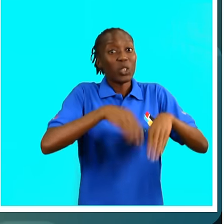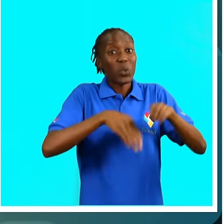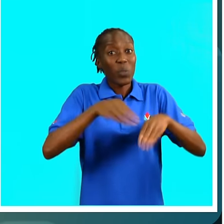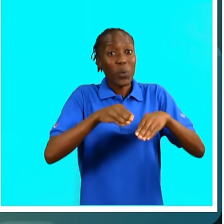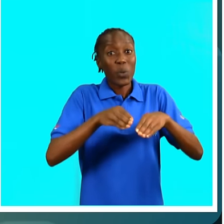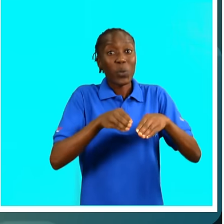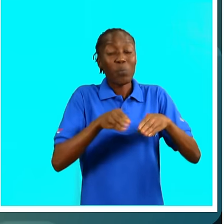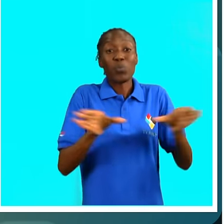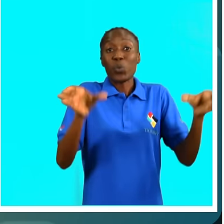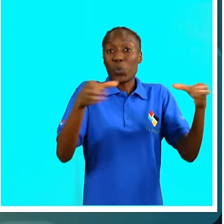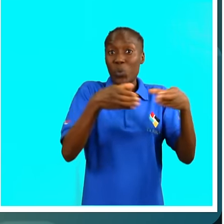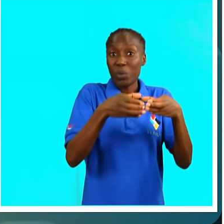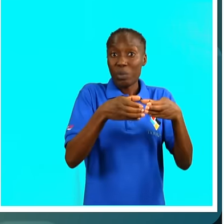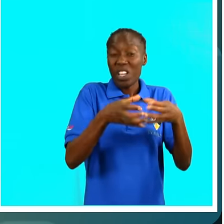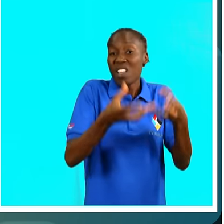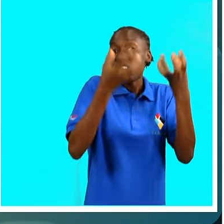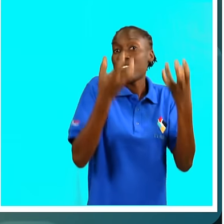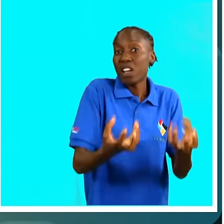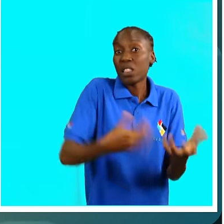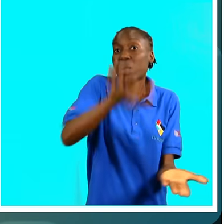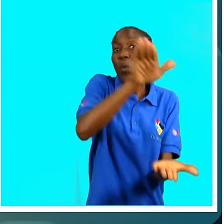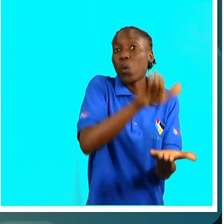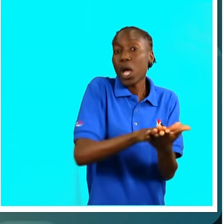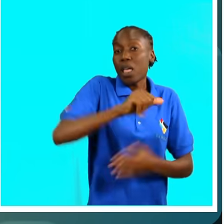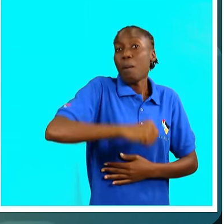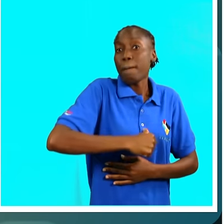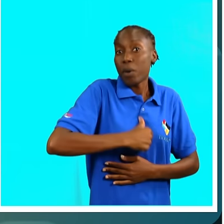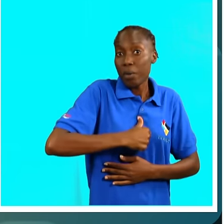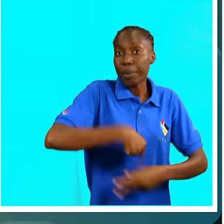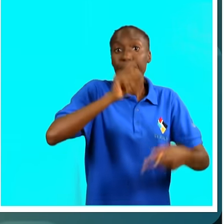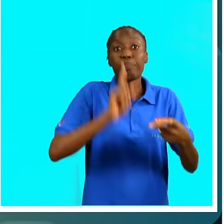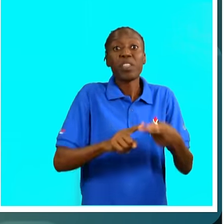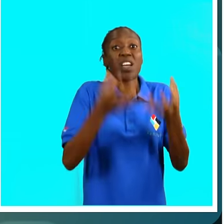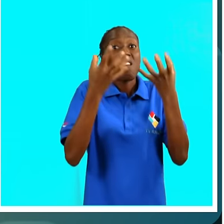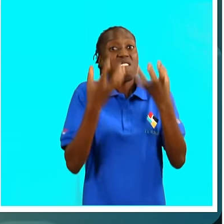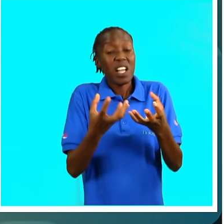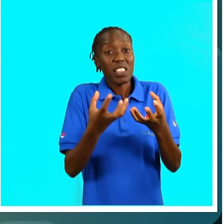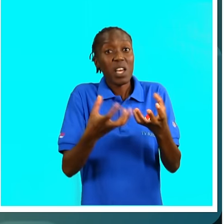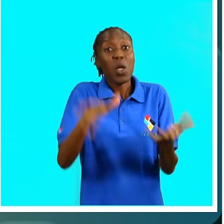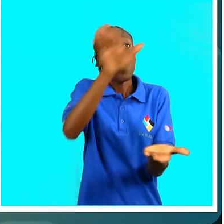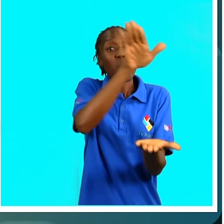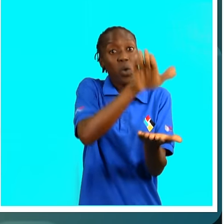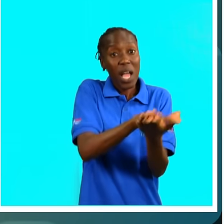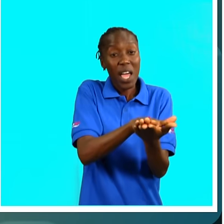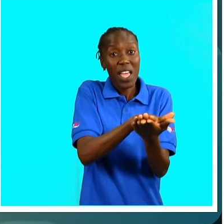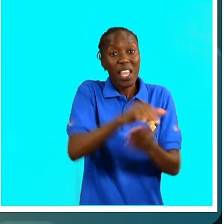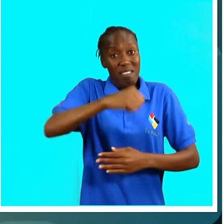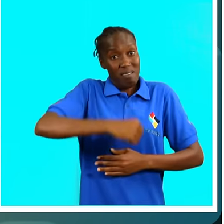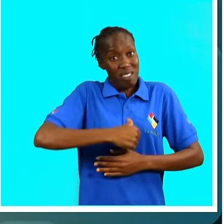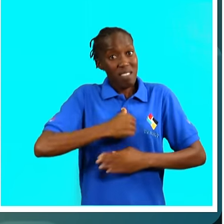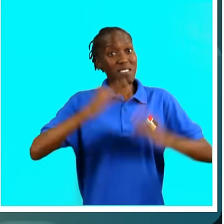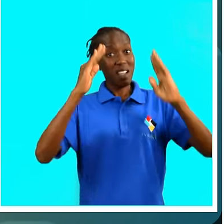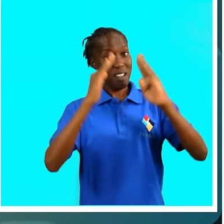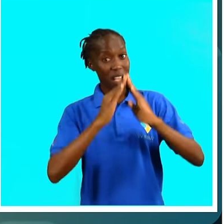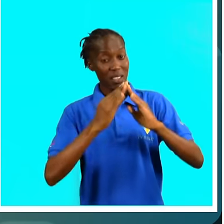Há jogadores e clubes que não têm campos próprios, que não têm campos